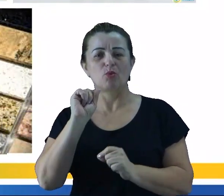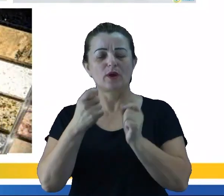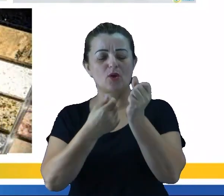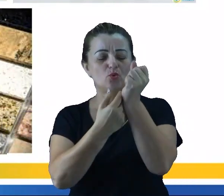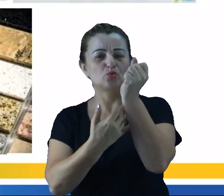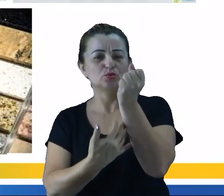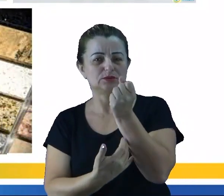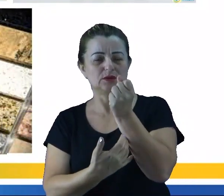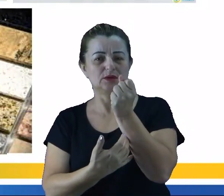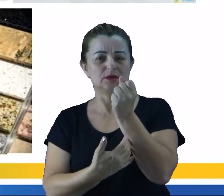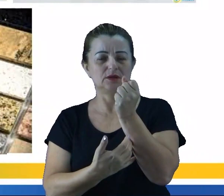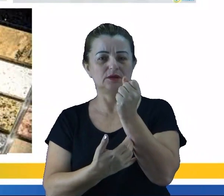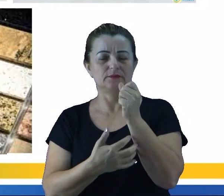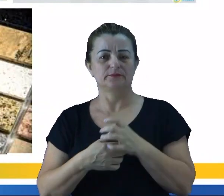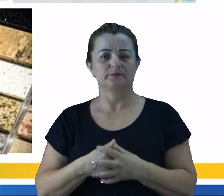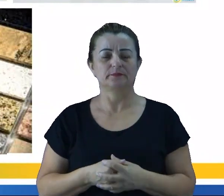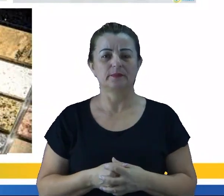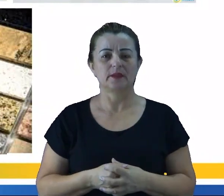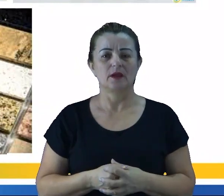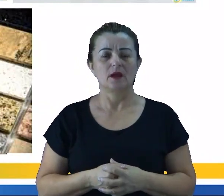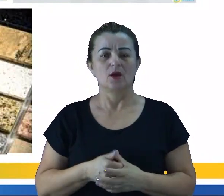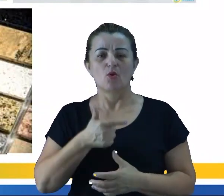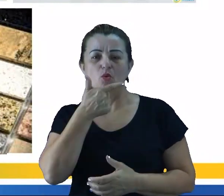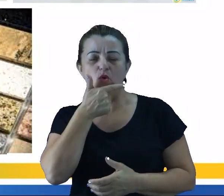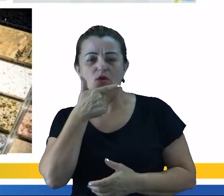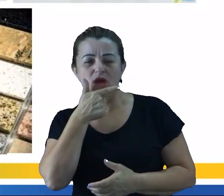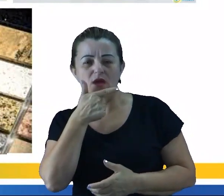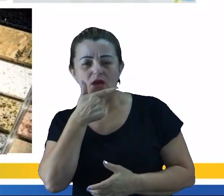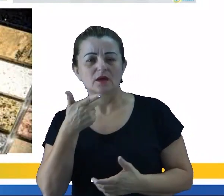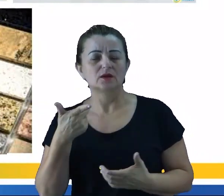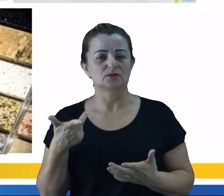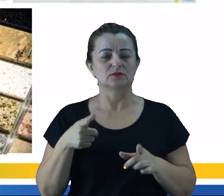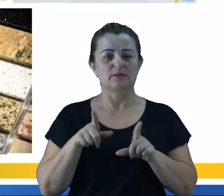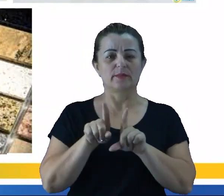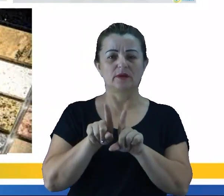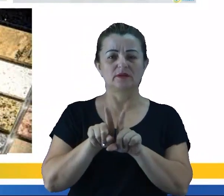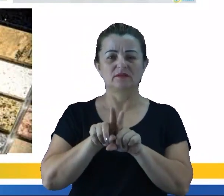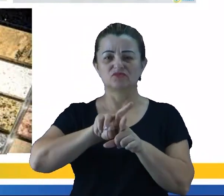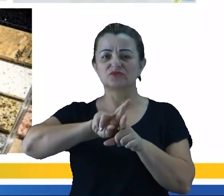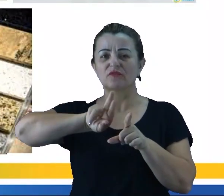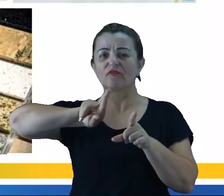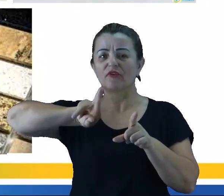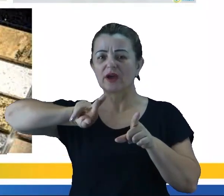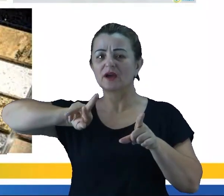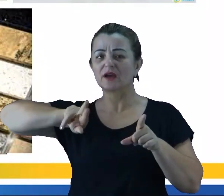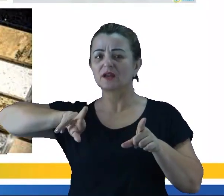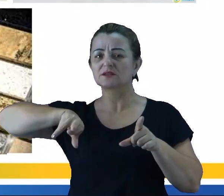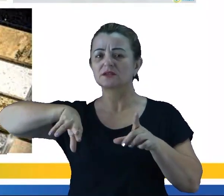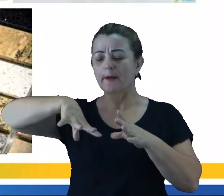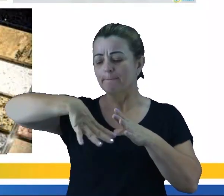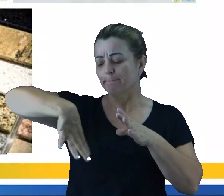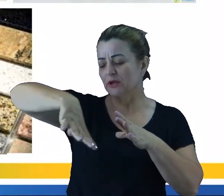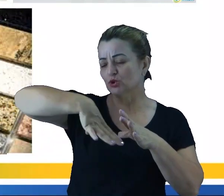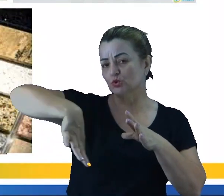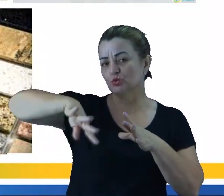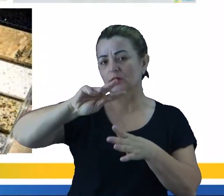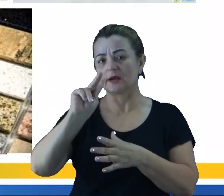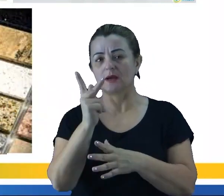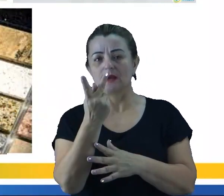de centrifugado, né, o queijo gorgonzola, né, então todos eles são exemplos de misturas